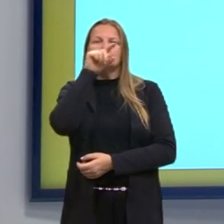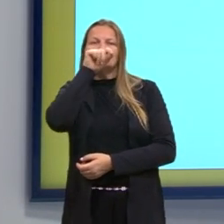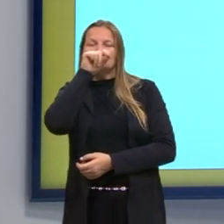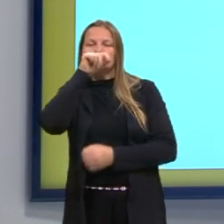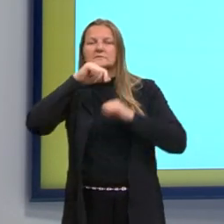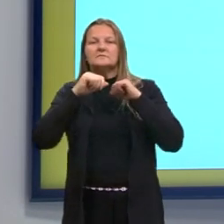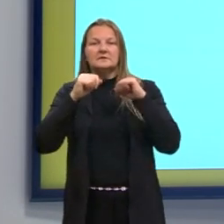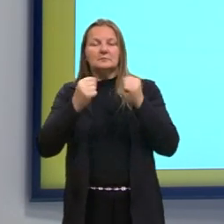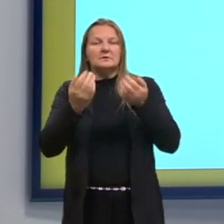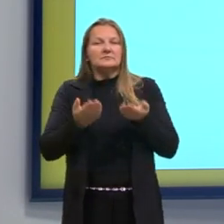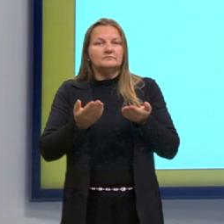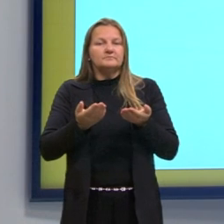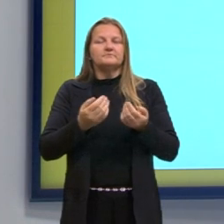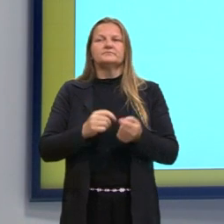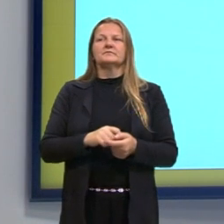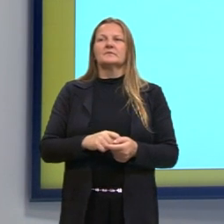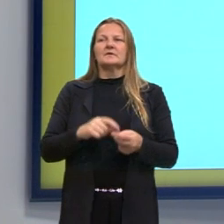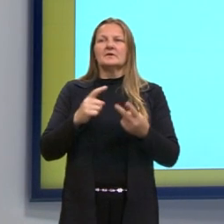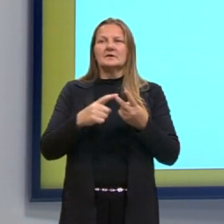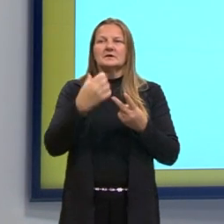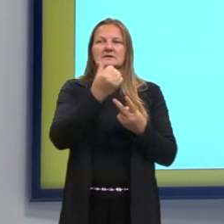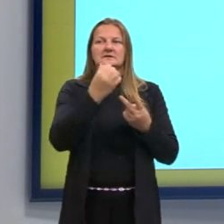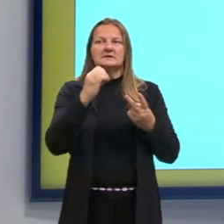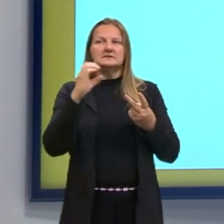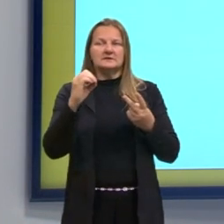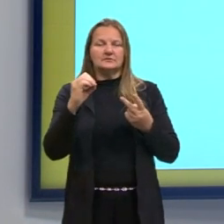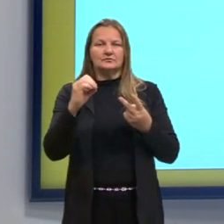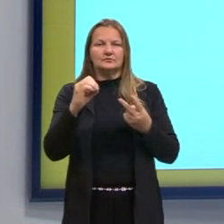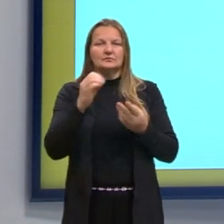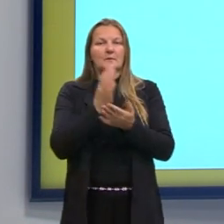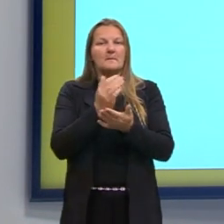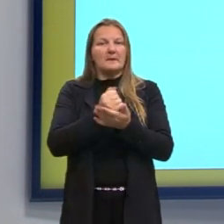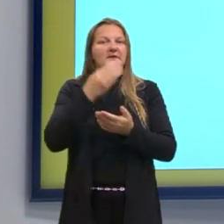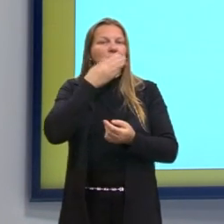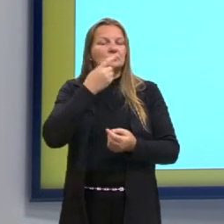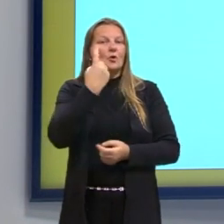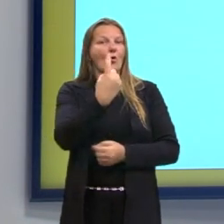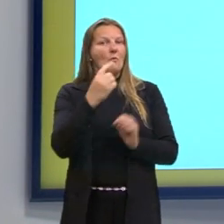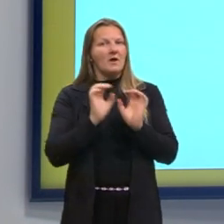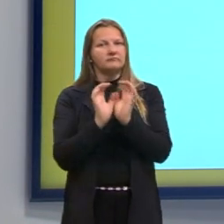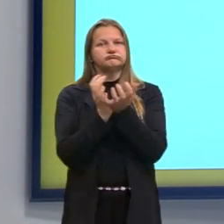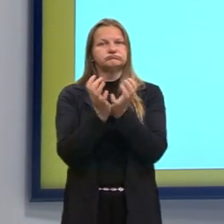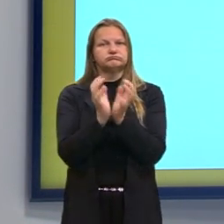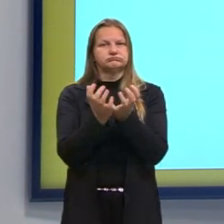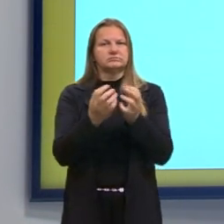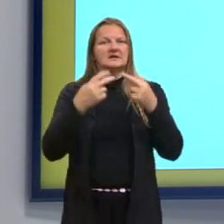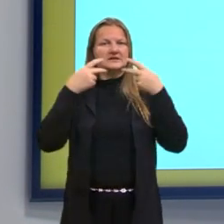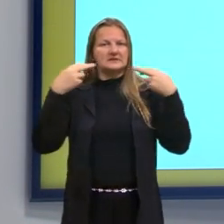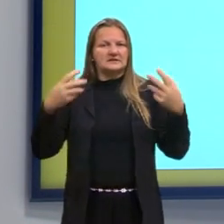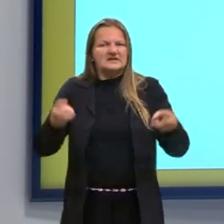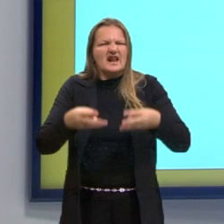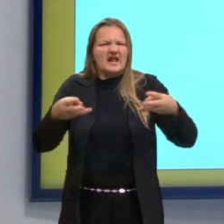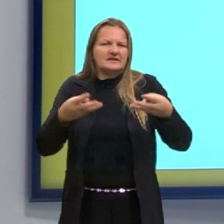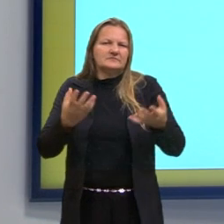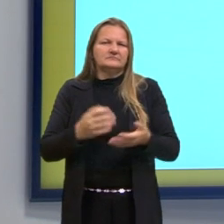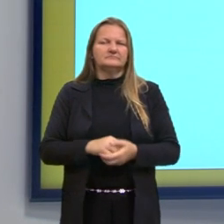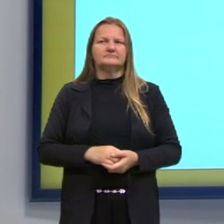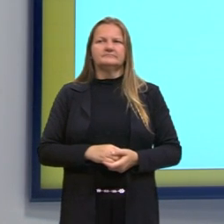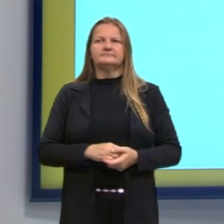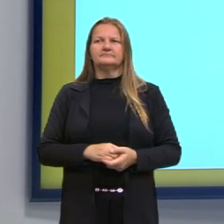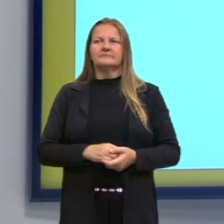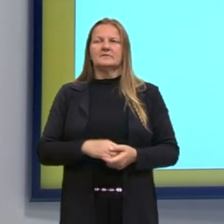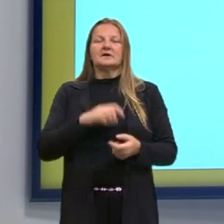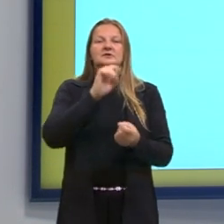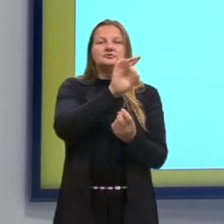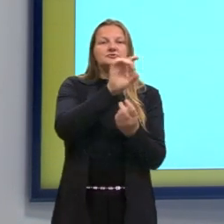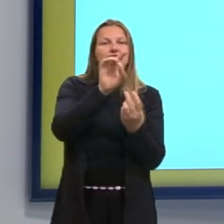e 600 gramas de batata doce e uma hortaliça. E nós tínhamos o preço, o valor, então, de cada um.